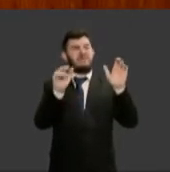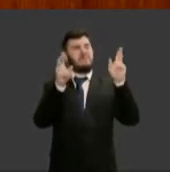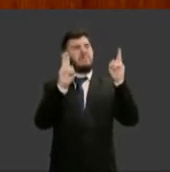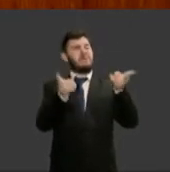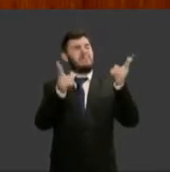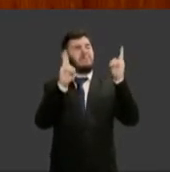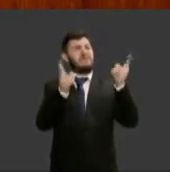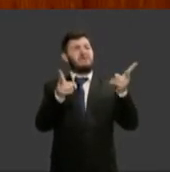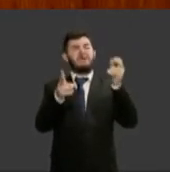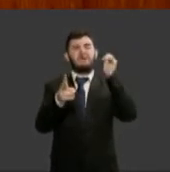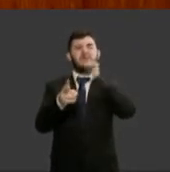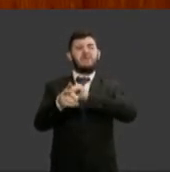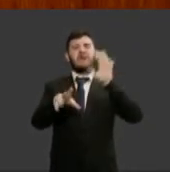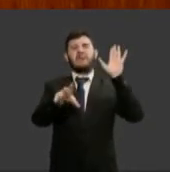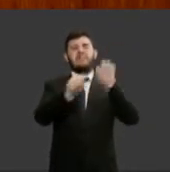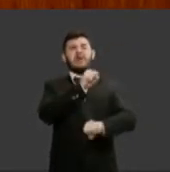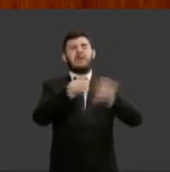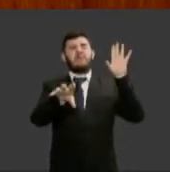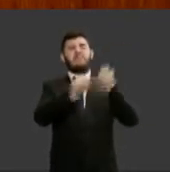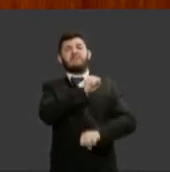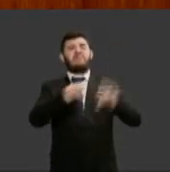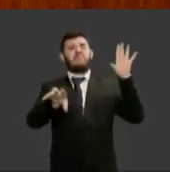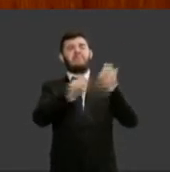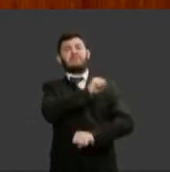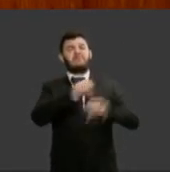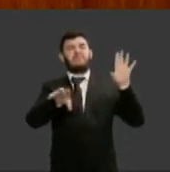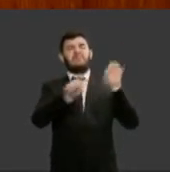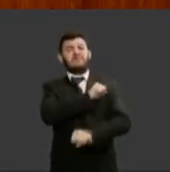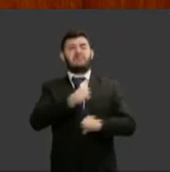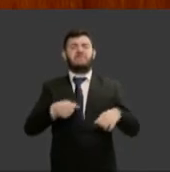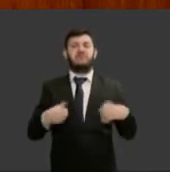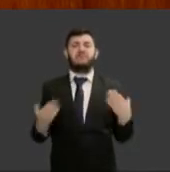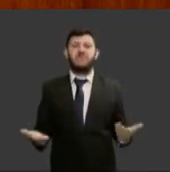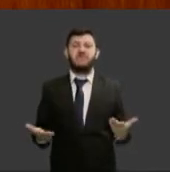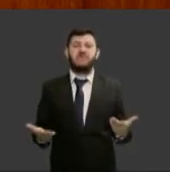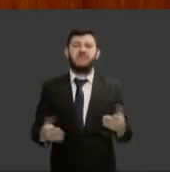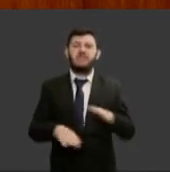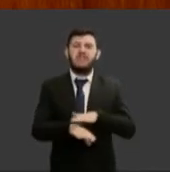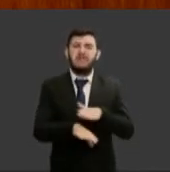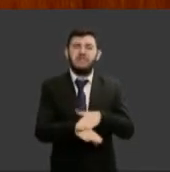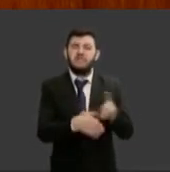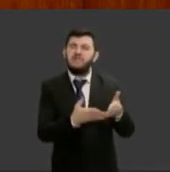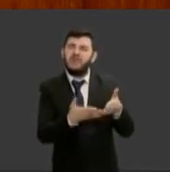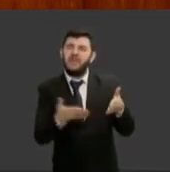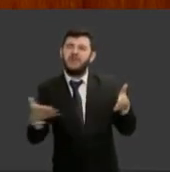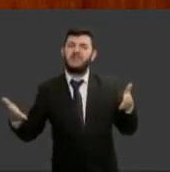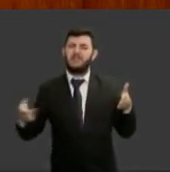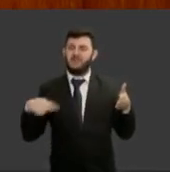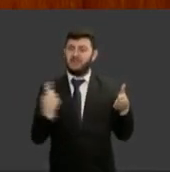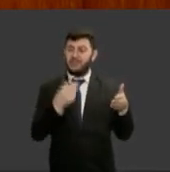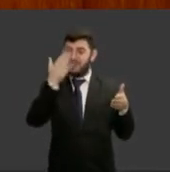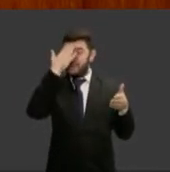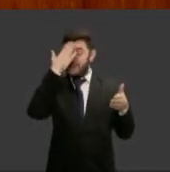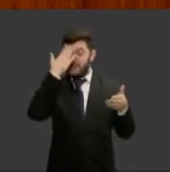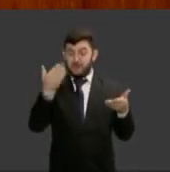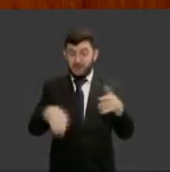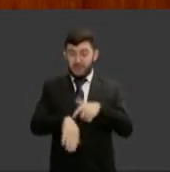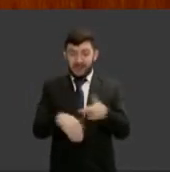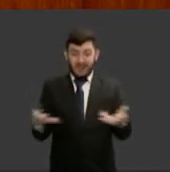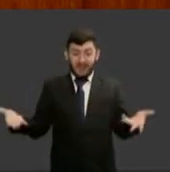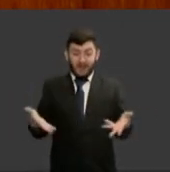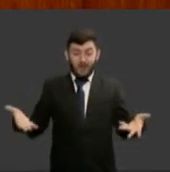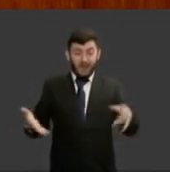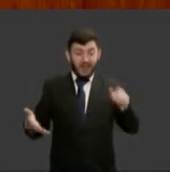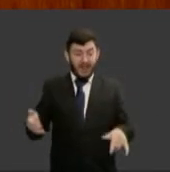permanência por longos períodos lá que deveria ser um momento de refúgio para as mulheres